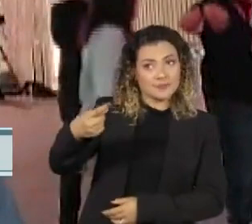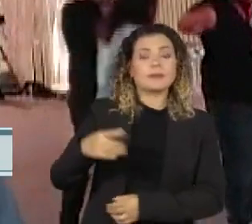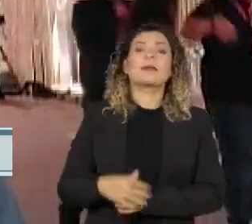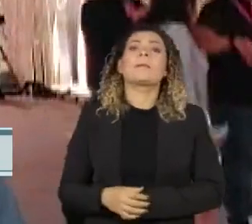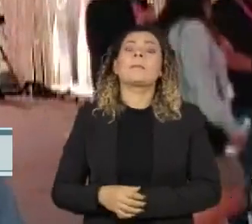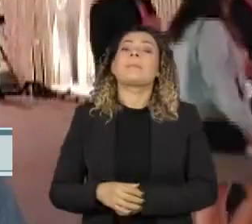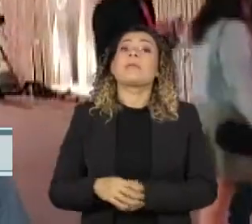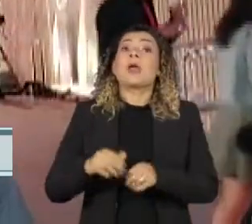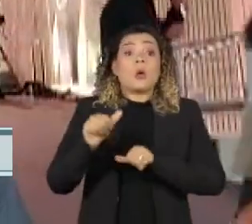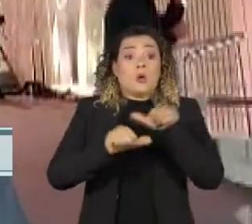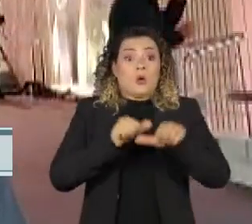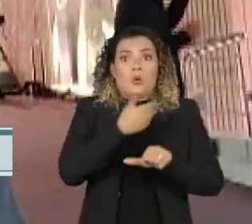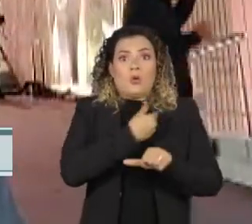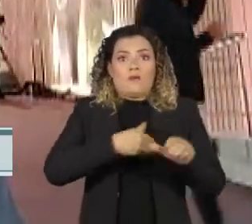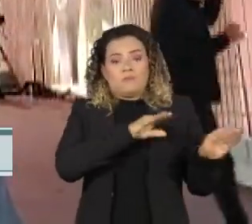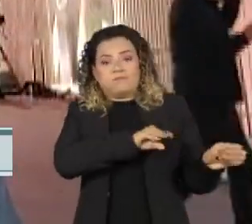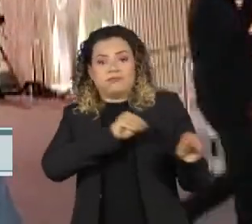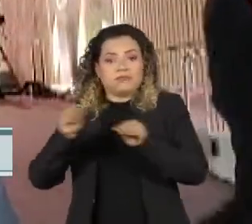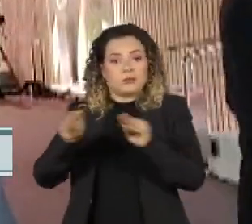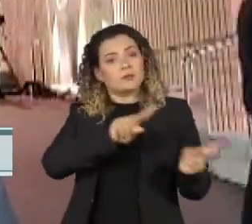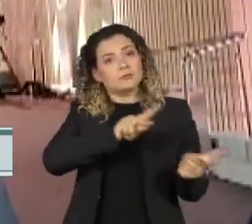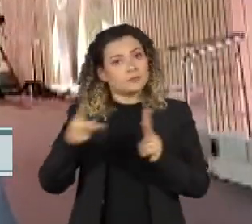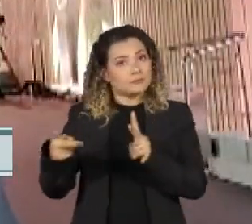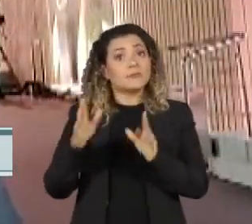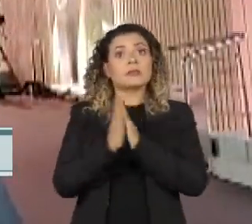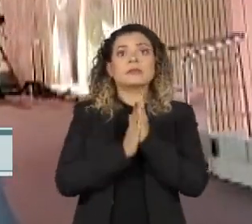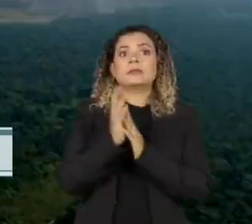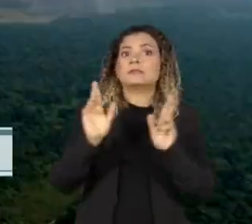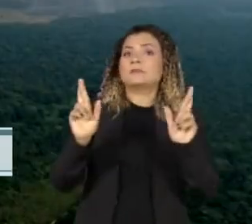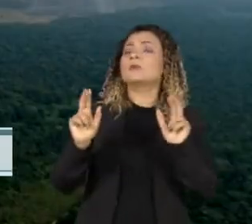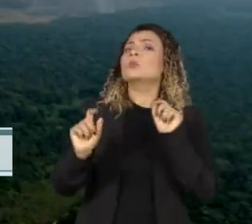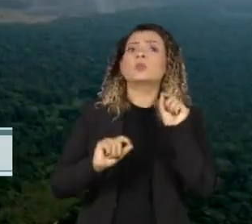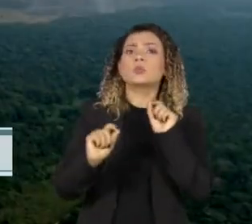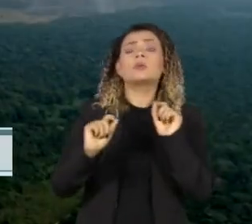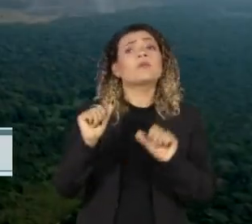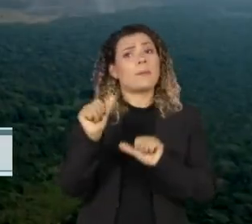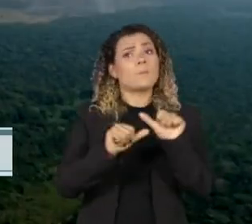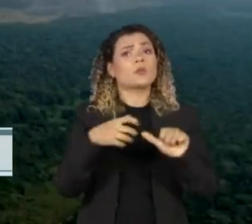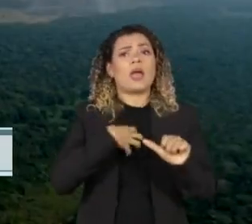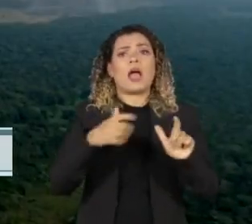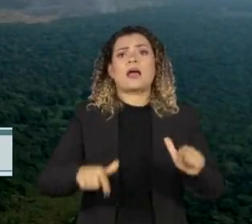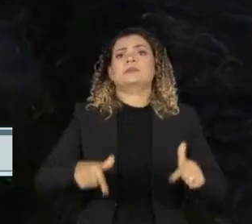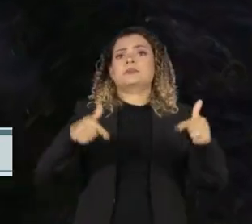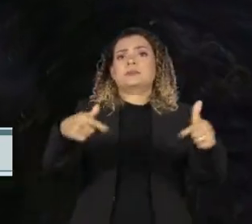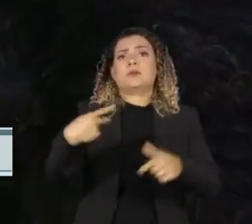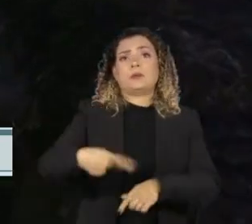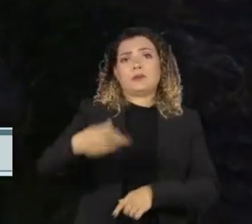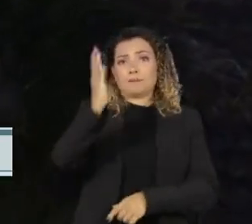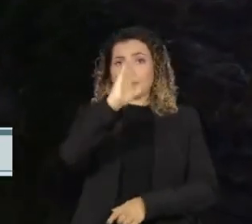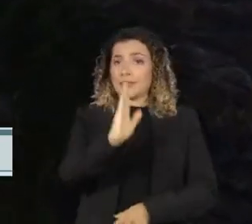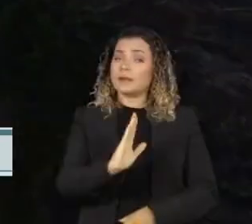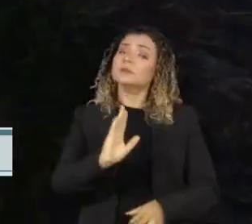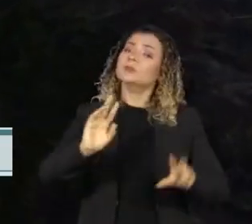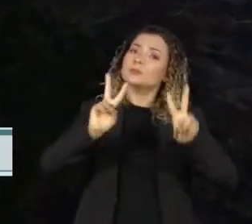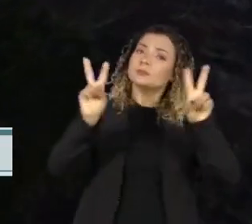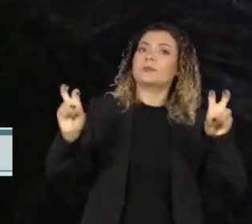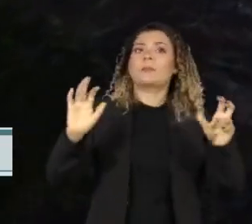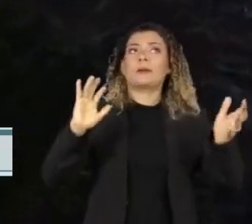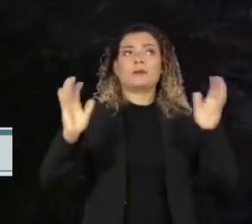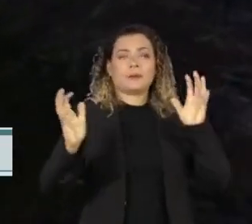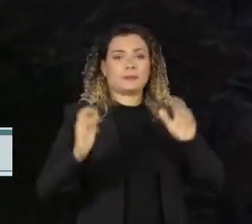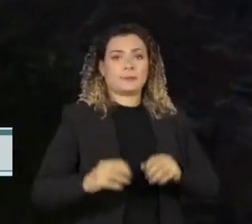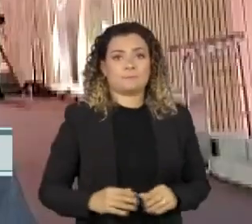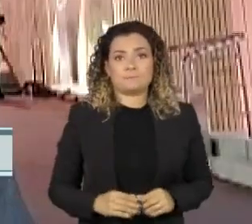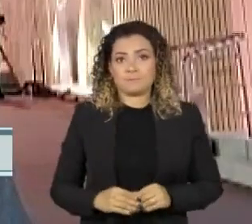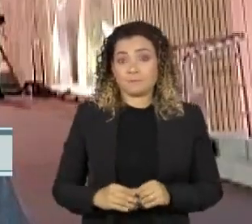mudança de governo no Brasil é bastante esperada e deve mudar muito o comportamento do nosso país nesse tema de mudanças